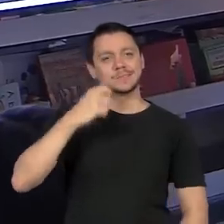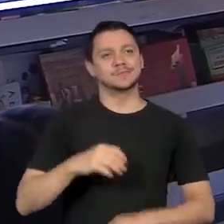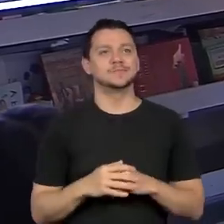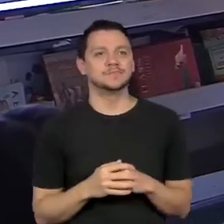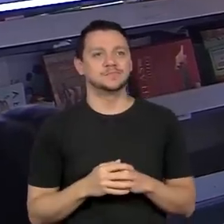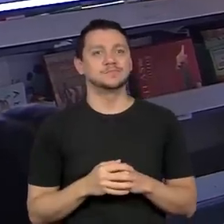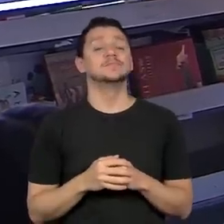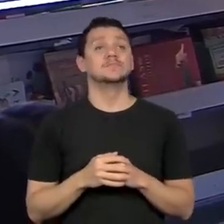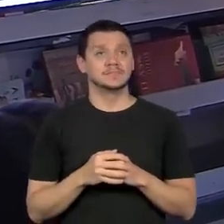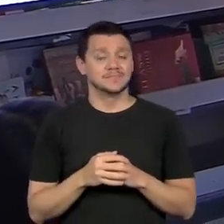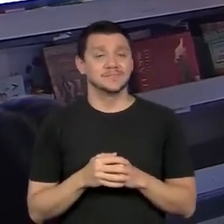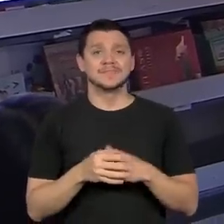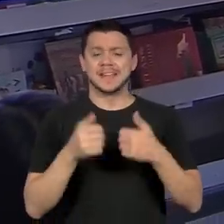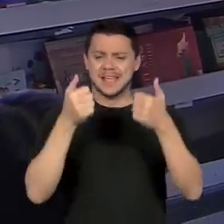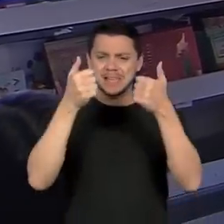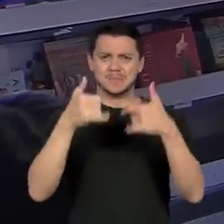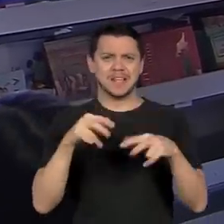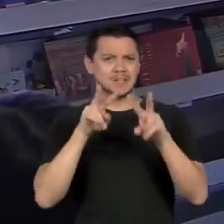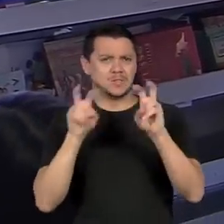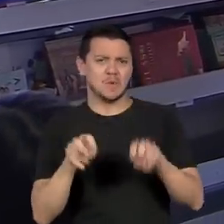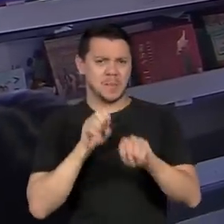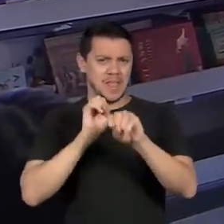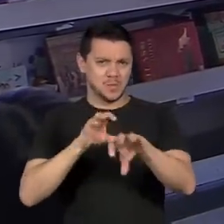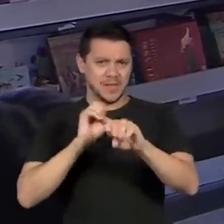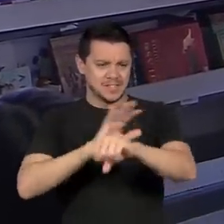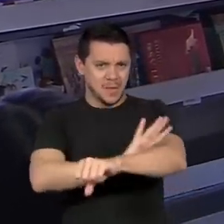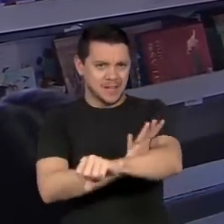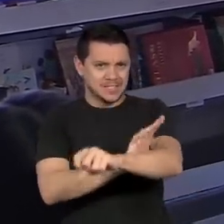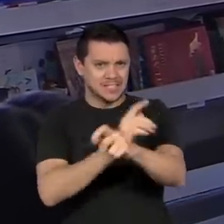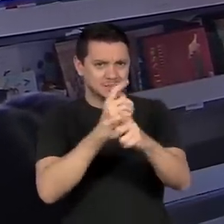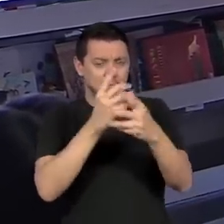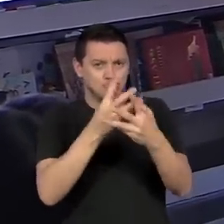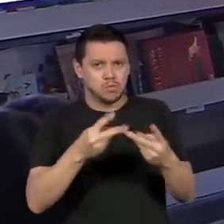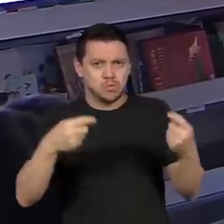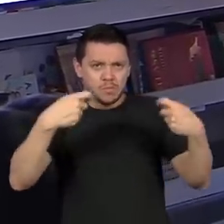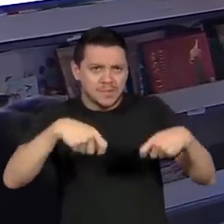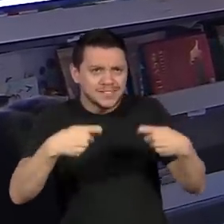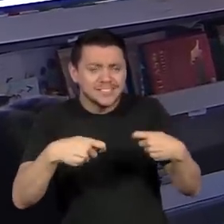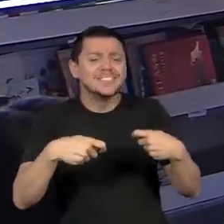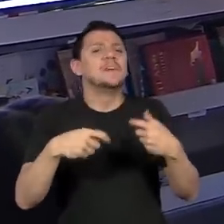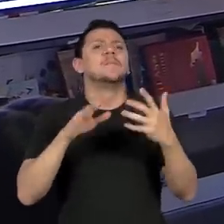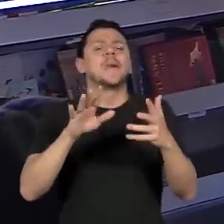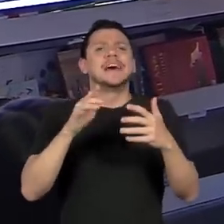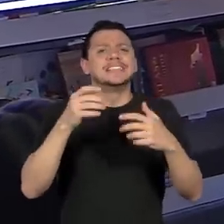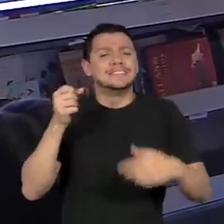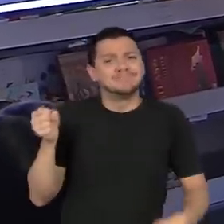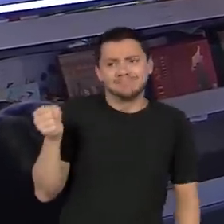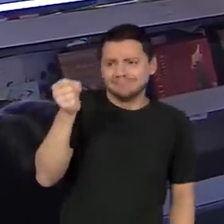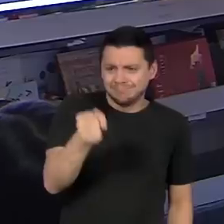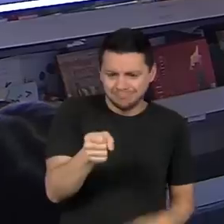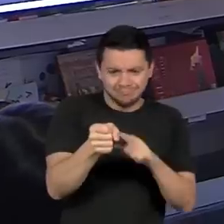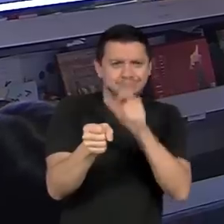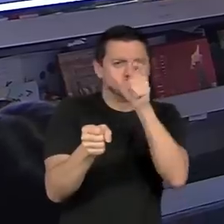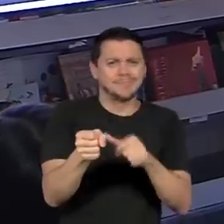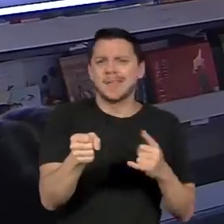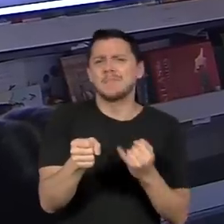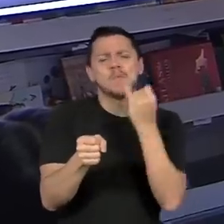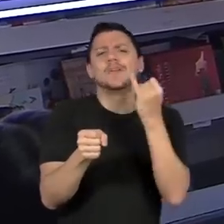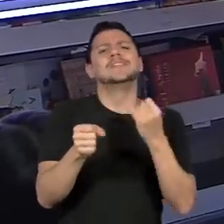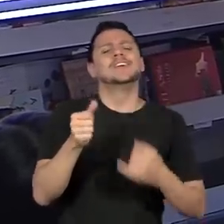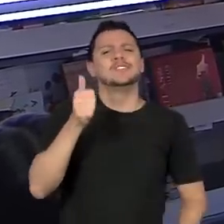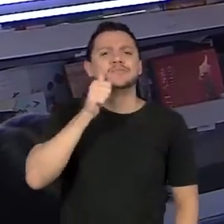Não tem como falar de educação antirracista nas escolas, não falar de Carolina Maria de Jesus. Mulher preta, negra, brasileira, pobre,